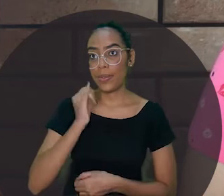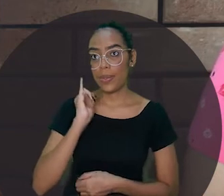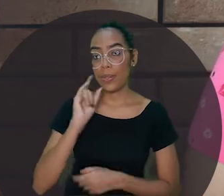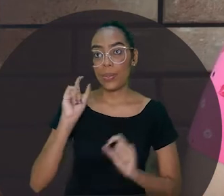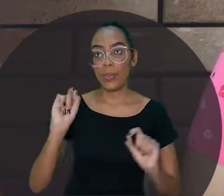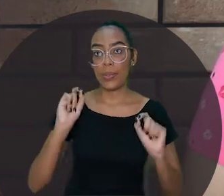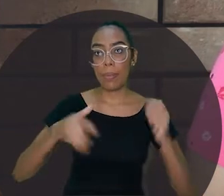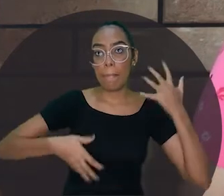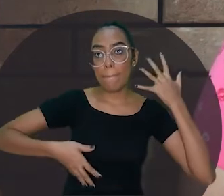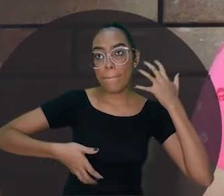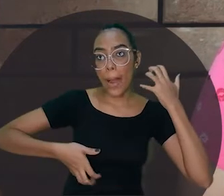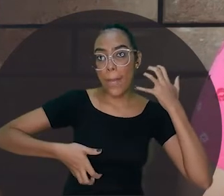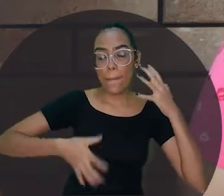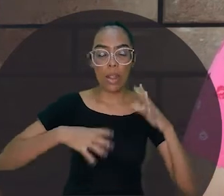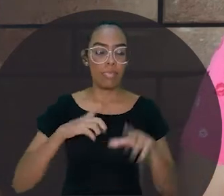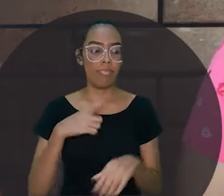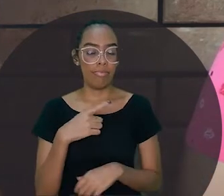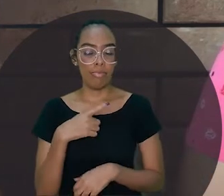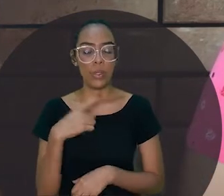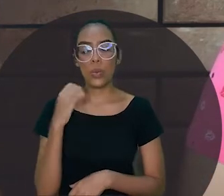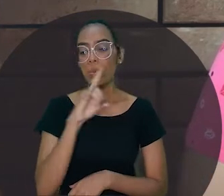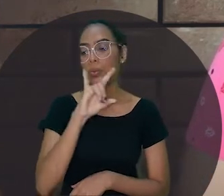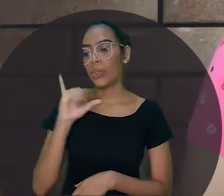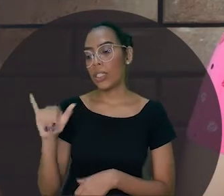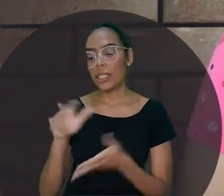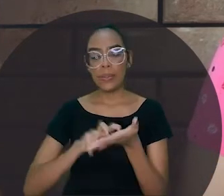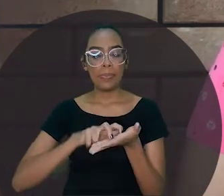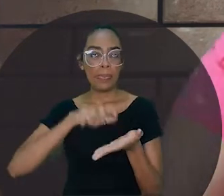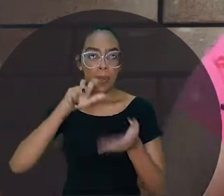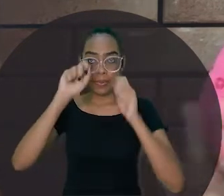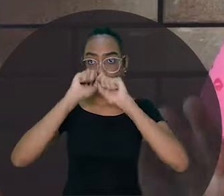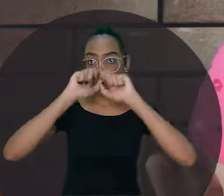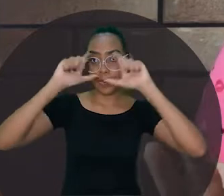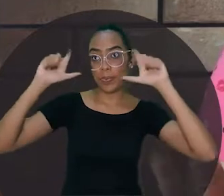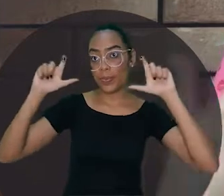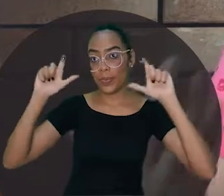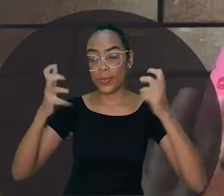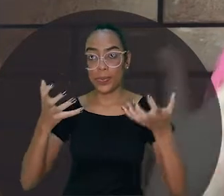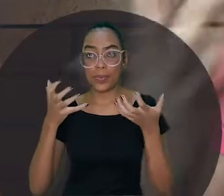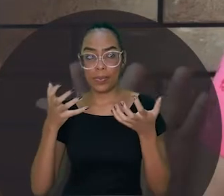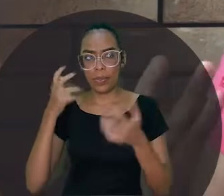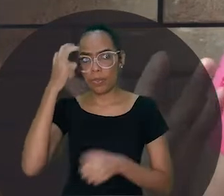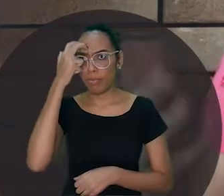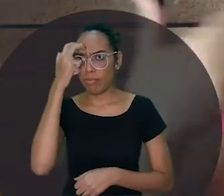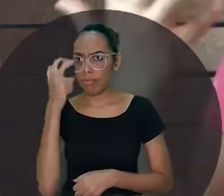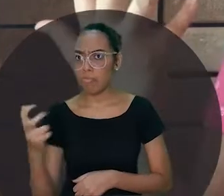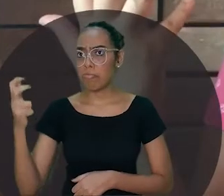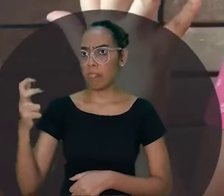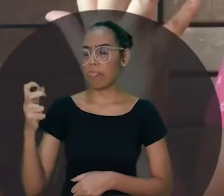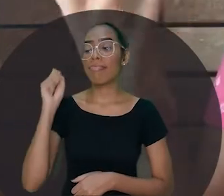Dizem que o macaco, certa manhã, acordou com vontade de ficar